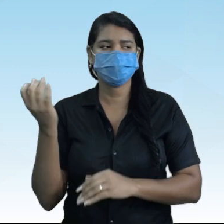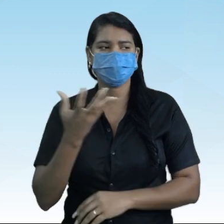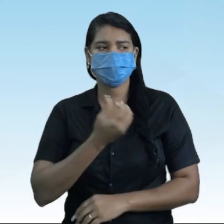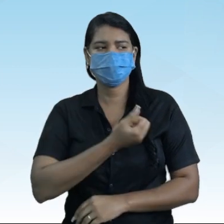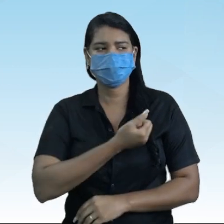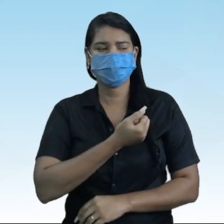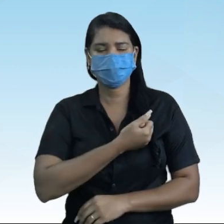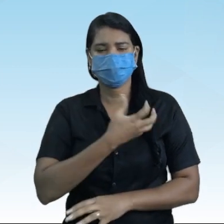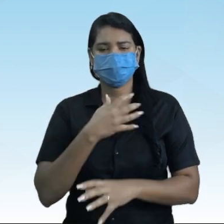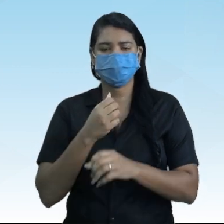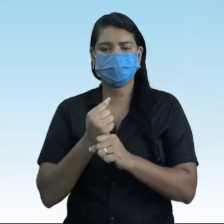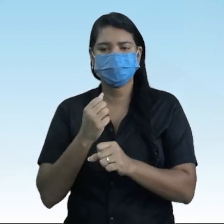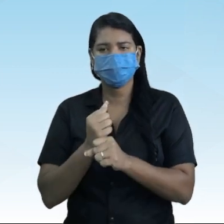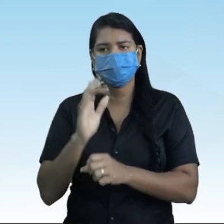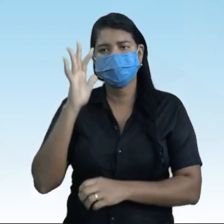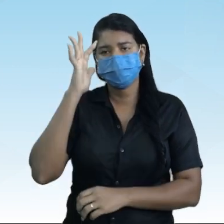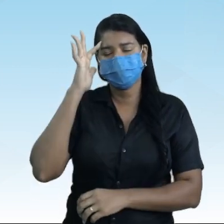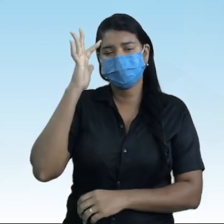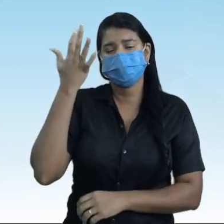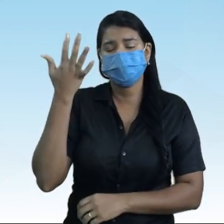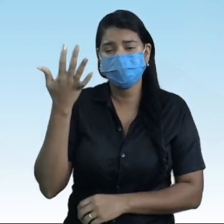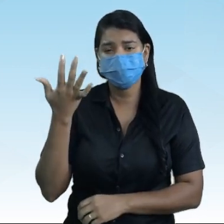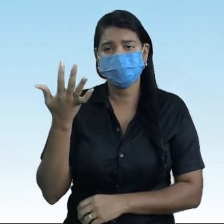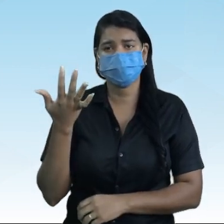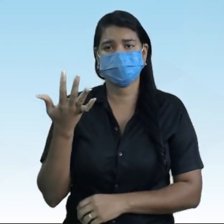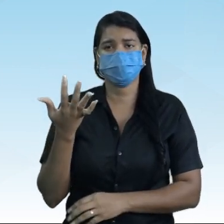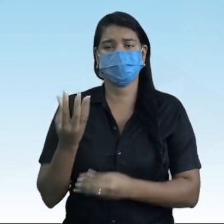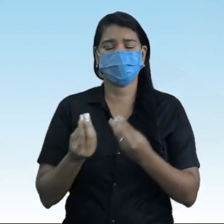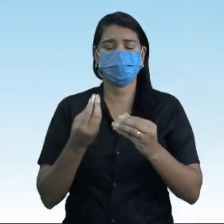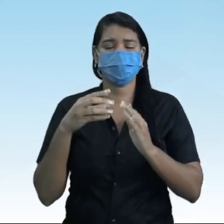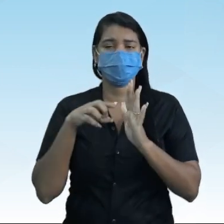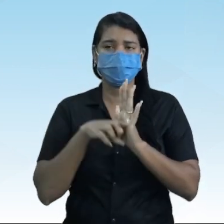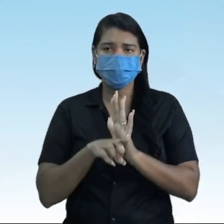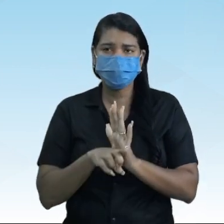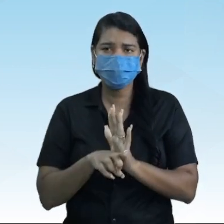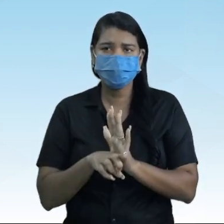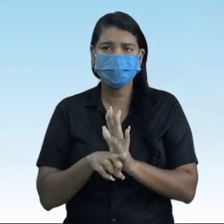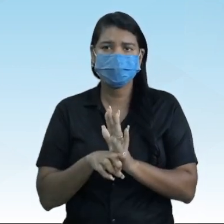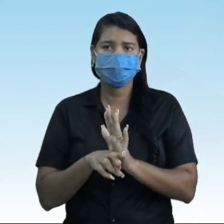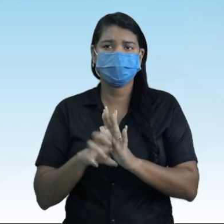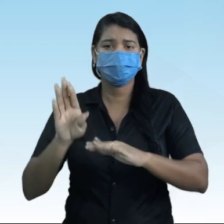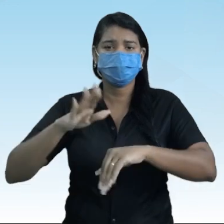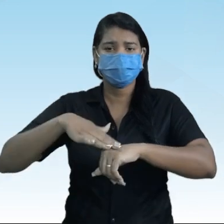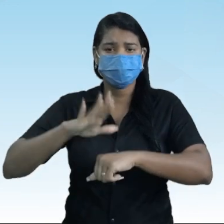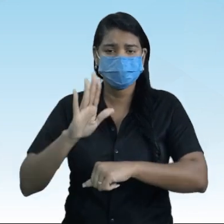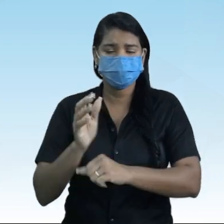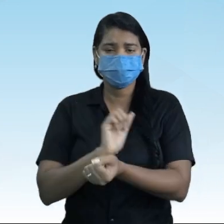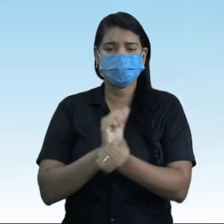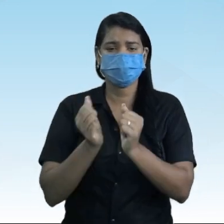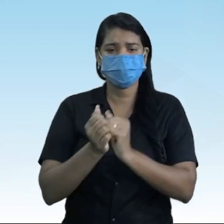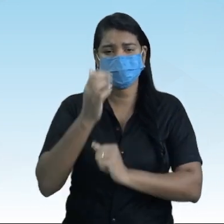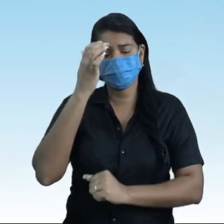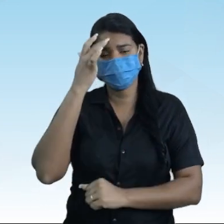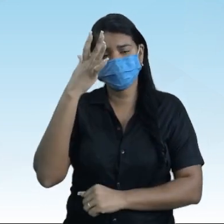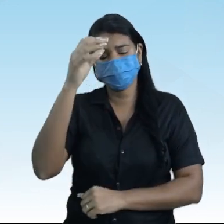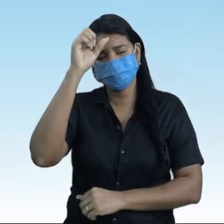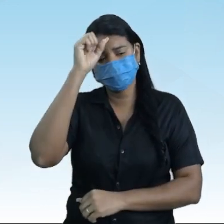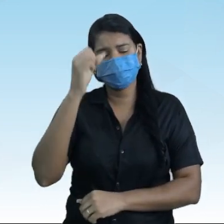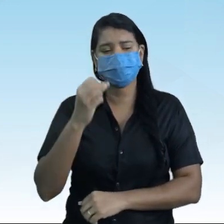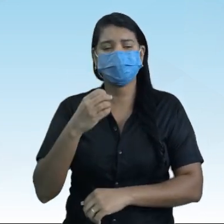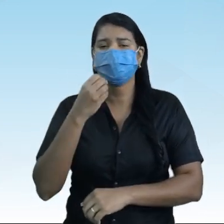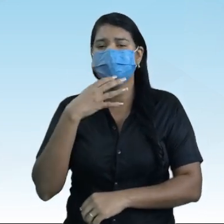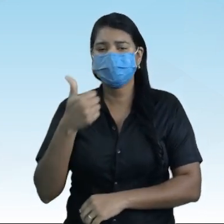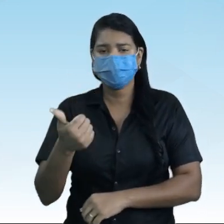experiência com a resolução, com o tipo de questão, e estaremos mais aptos a fazer uma melhor prova.